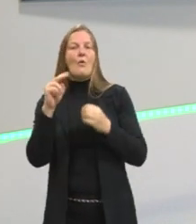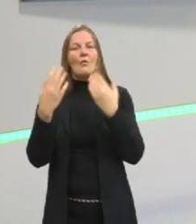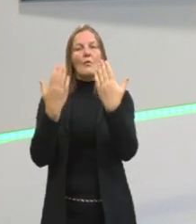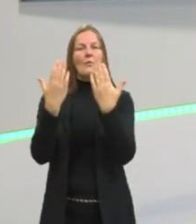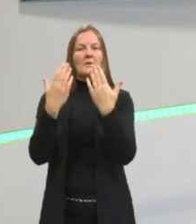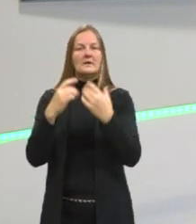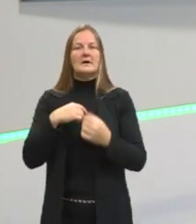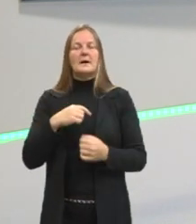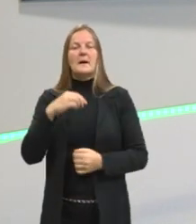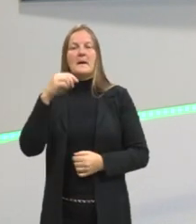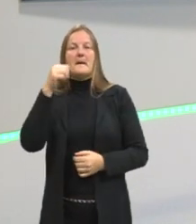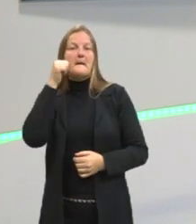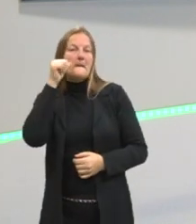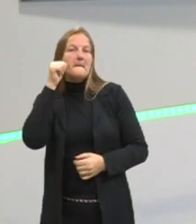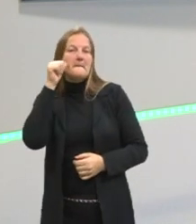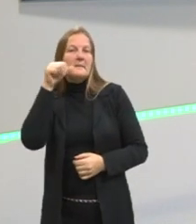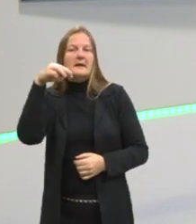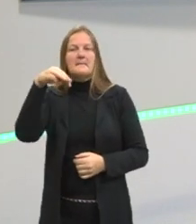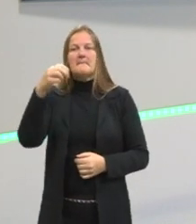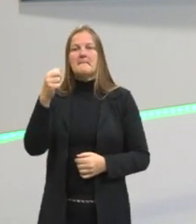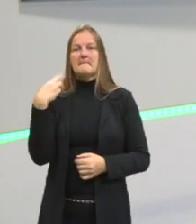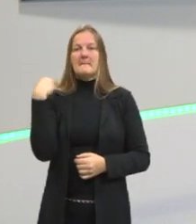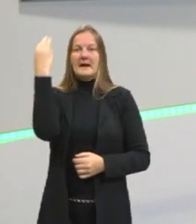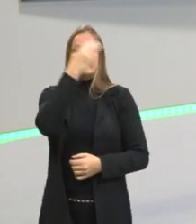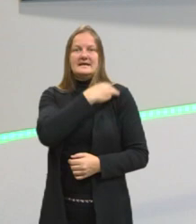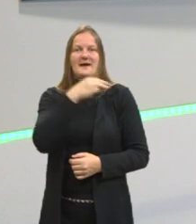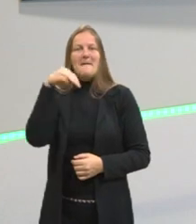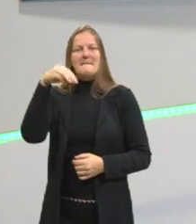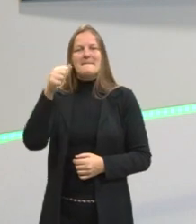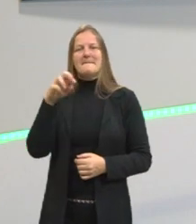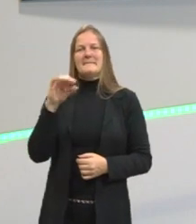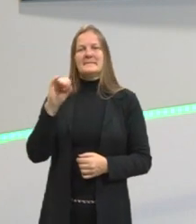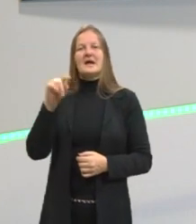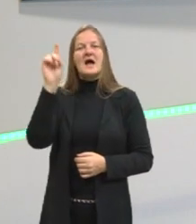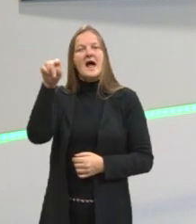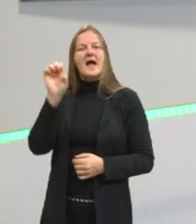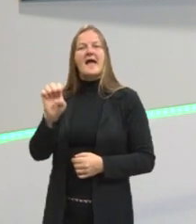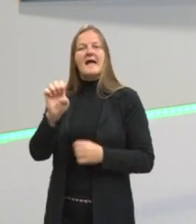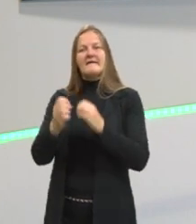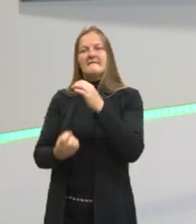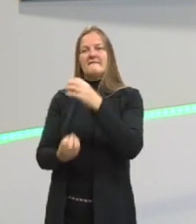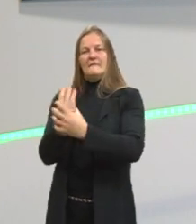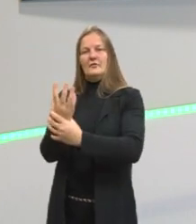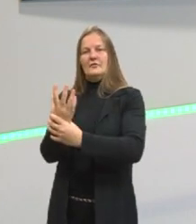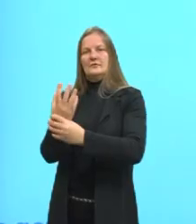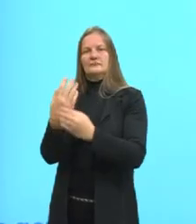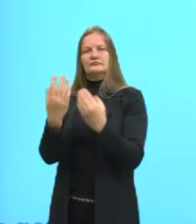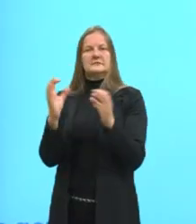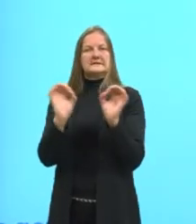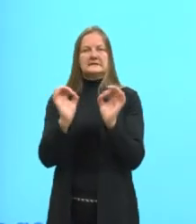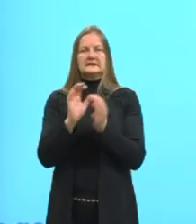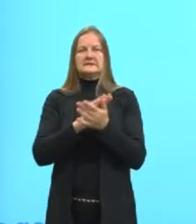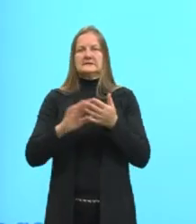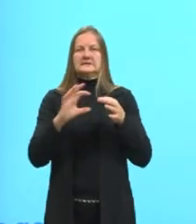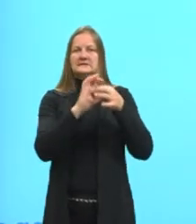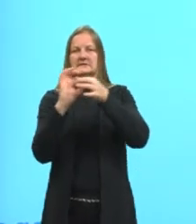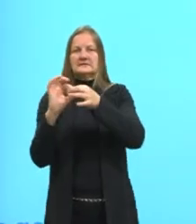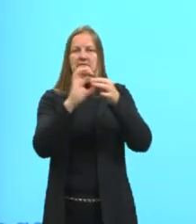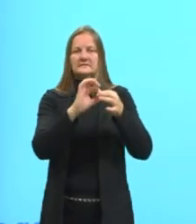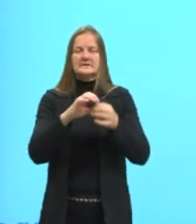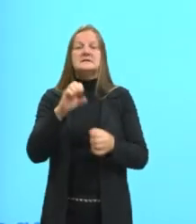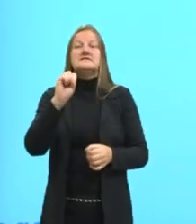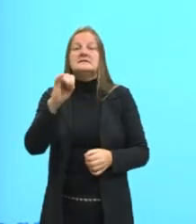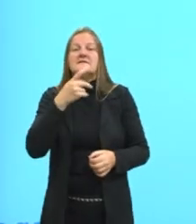Maria é uma flor, seria uma metáfora. Eu estou comparando Maria com uma flor sem uso de conectivo. Se eu